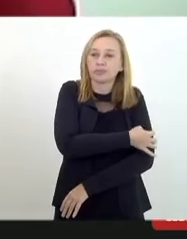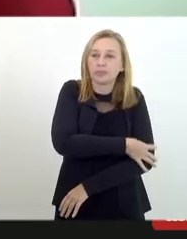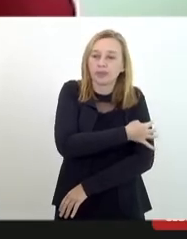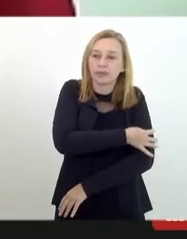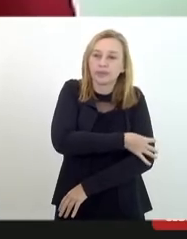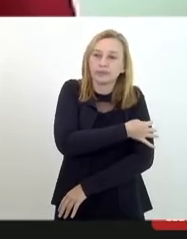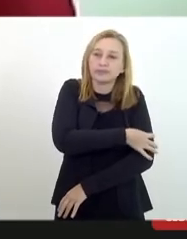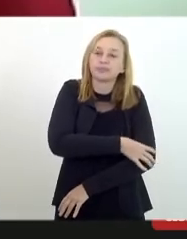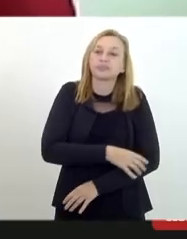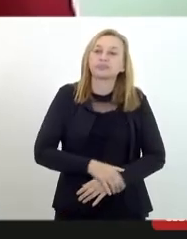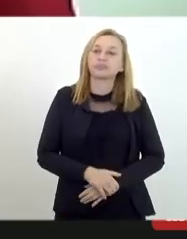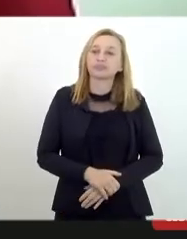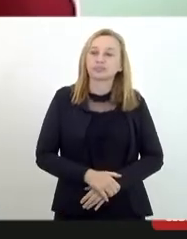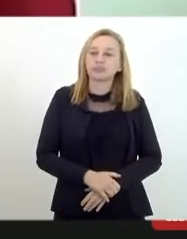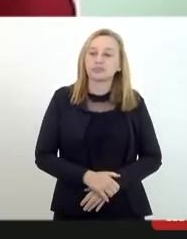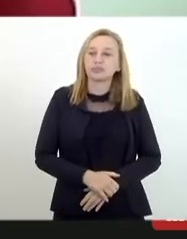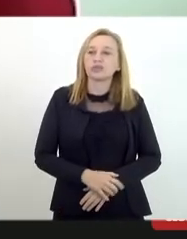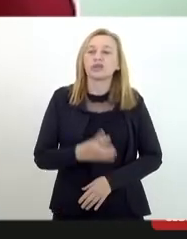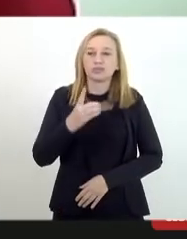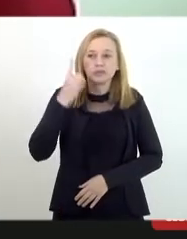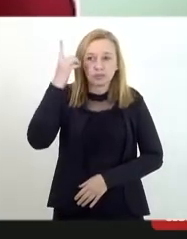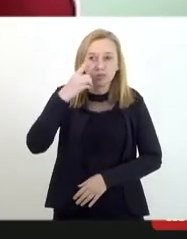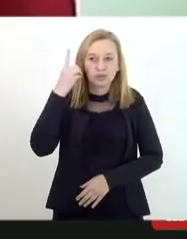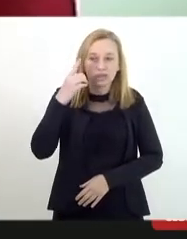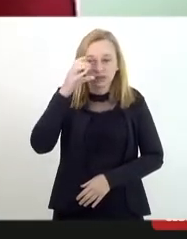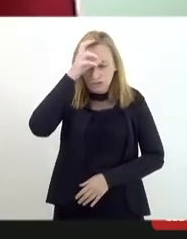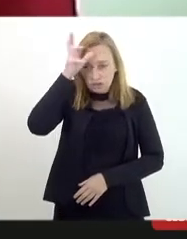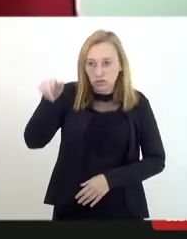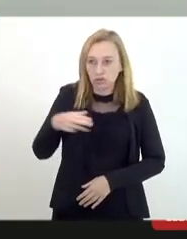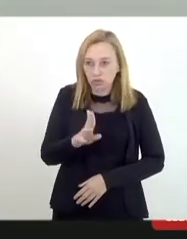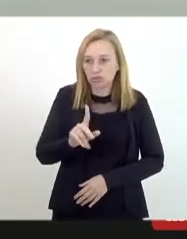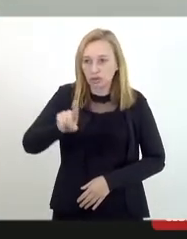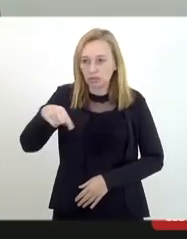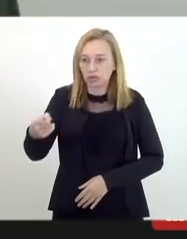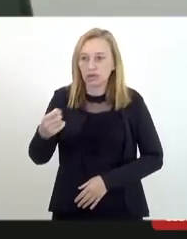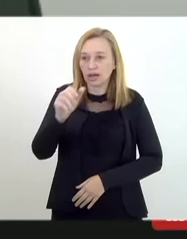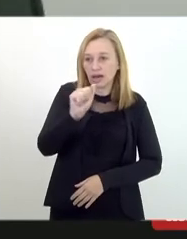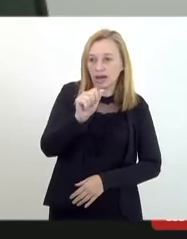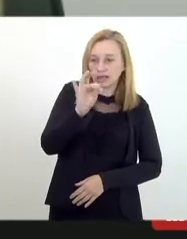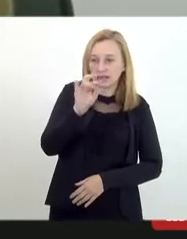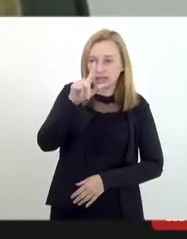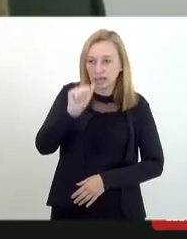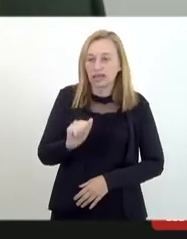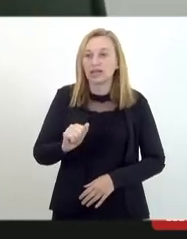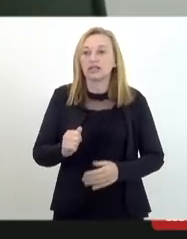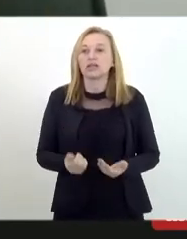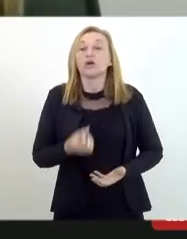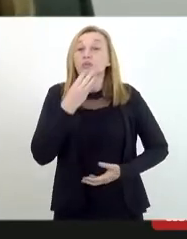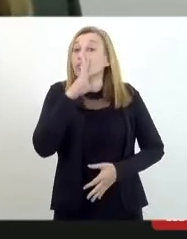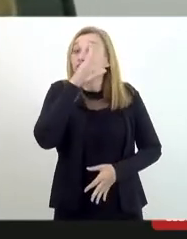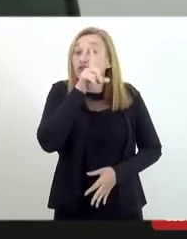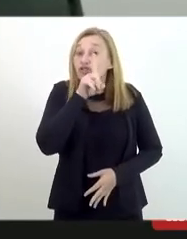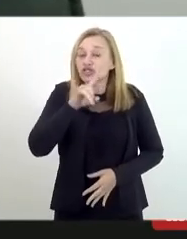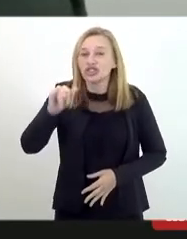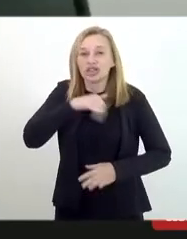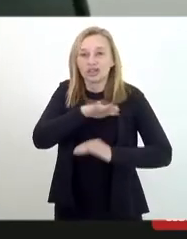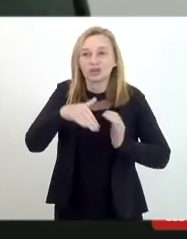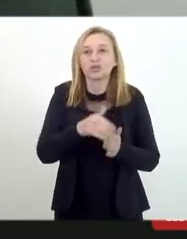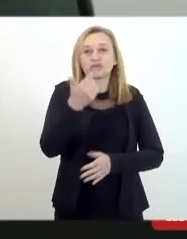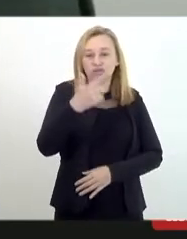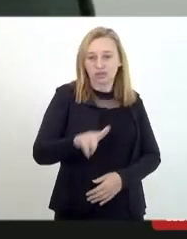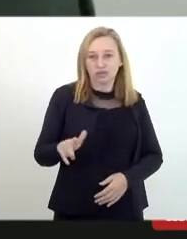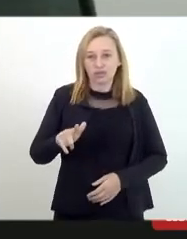Então, deputada Tia Ju, deputado Atila Nonde, por favor. Mais uma vez, bom dia a todos e todas.